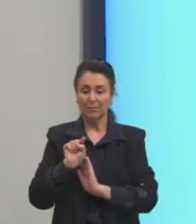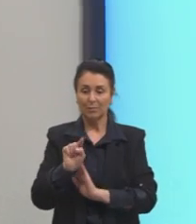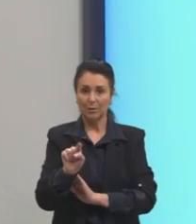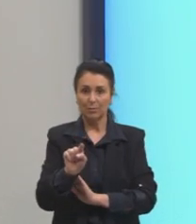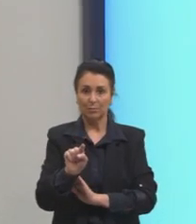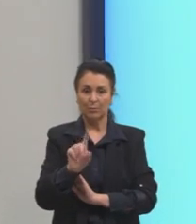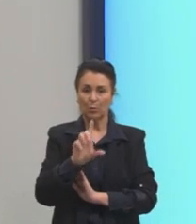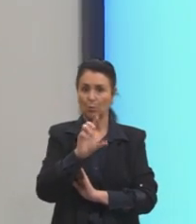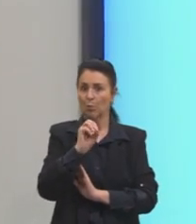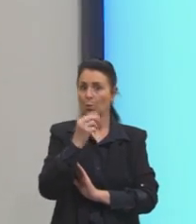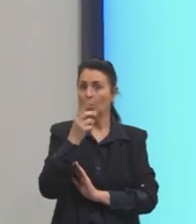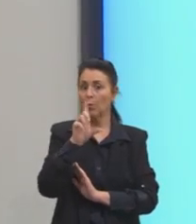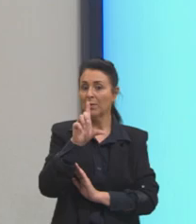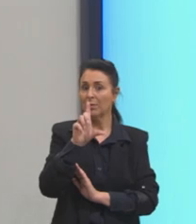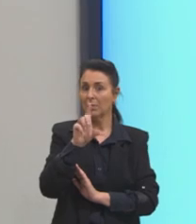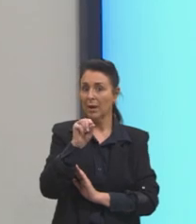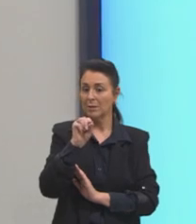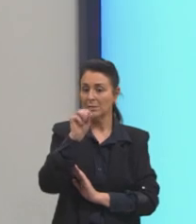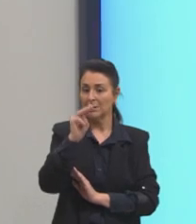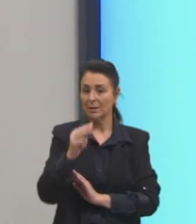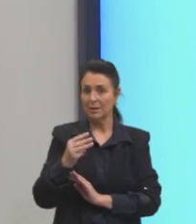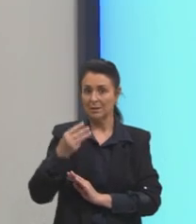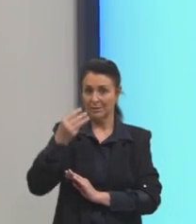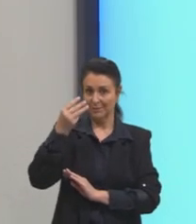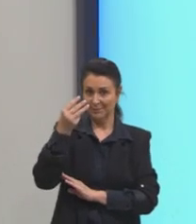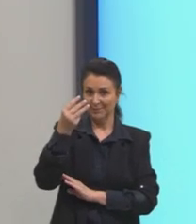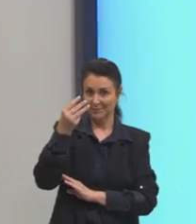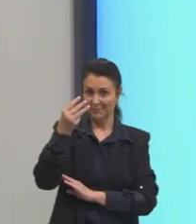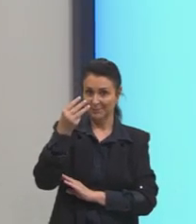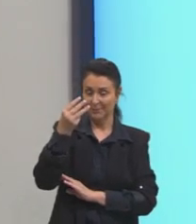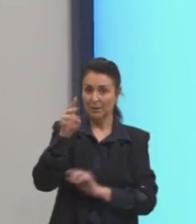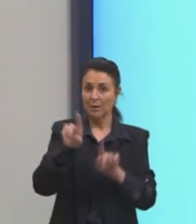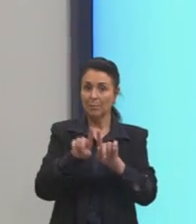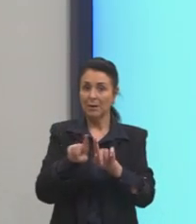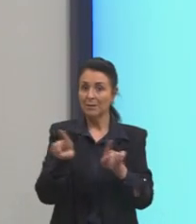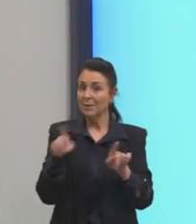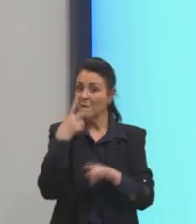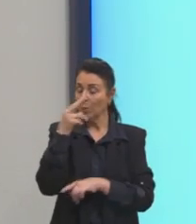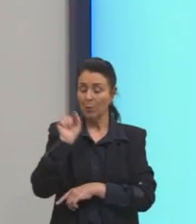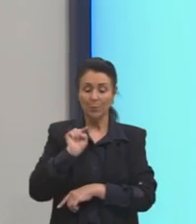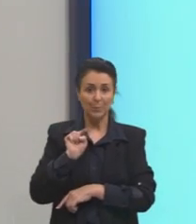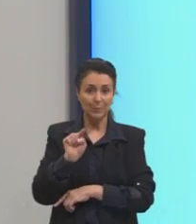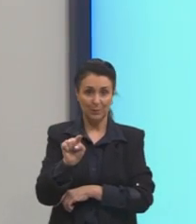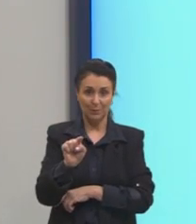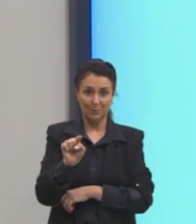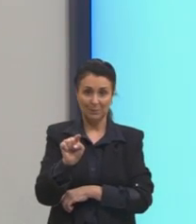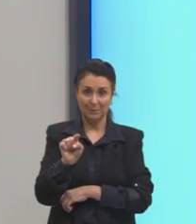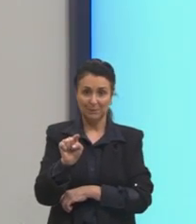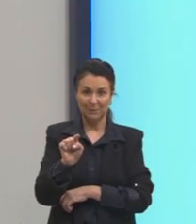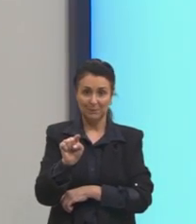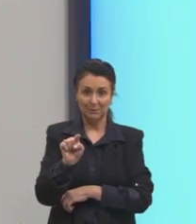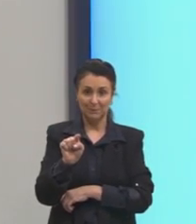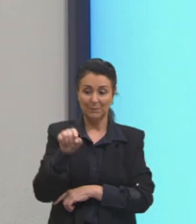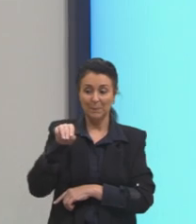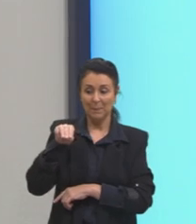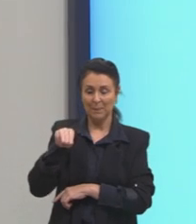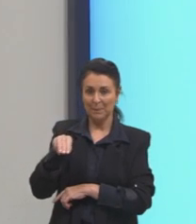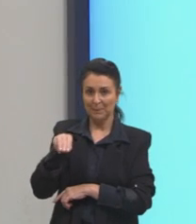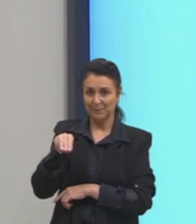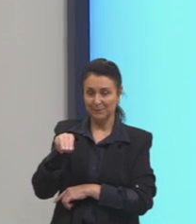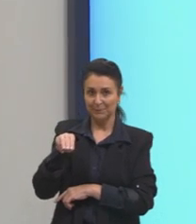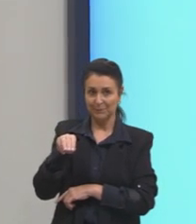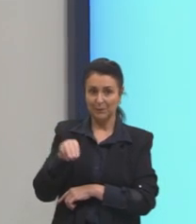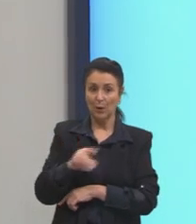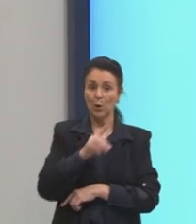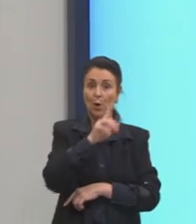10 elevado na 3, tá? Mas é o 1.000, coloquei aqui, 1.000 metros. E